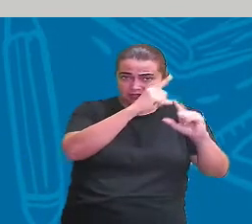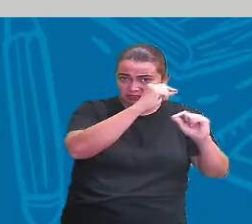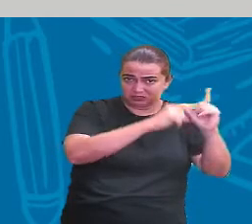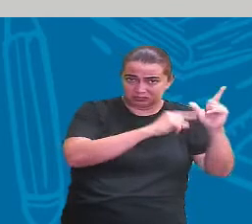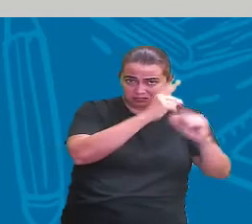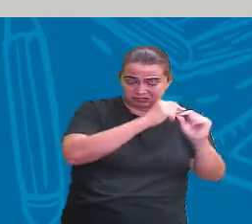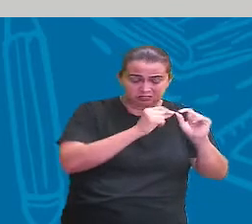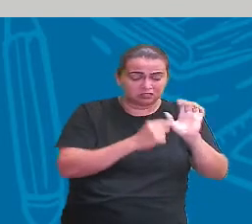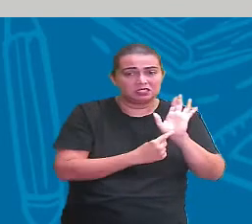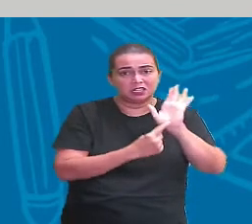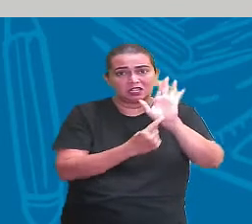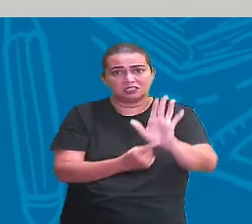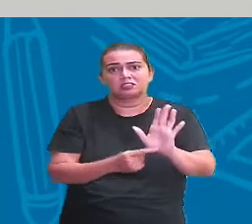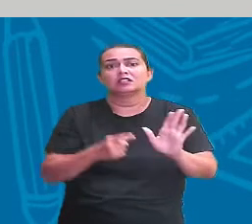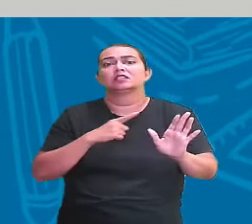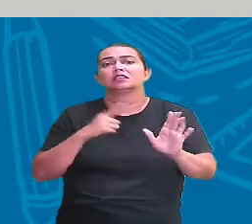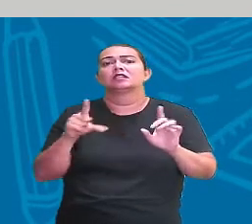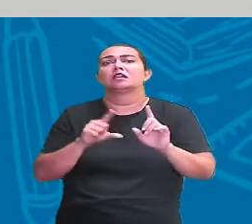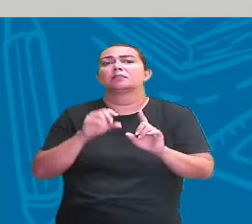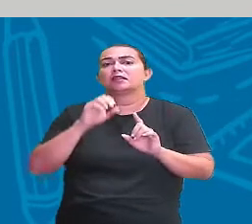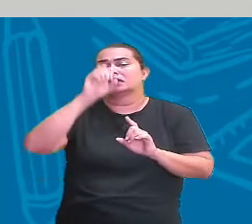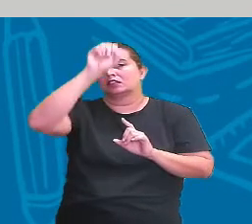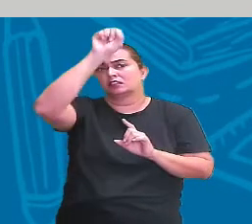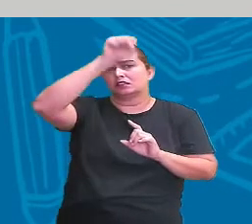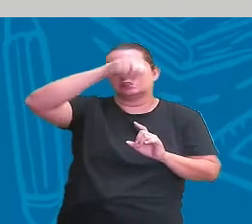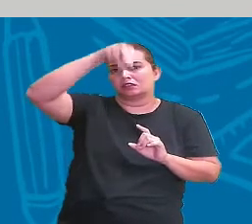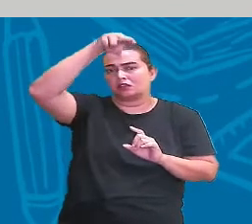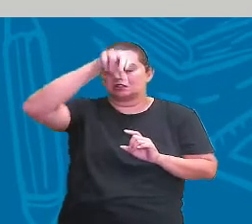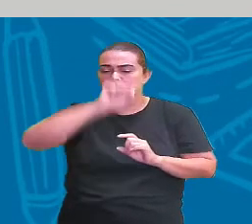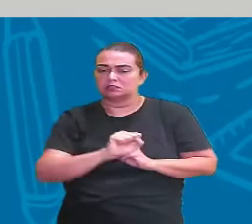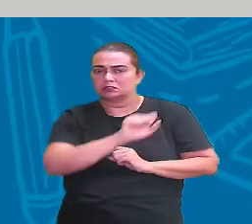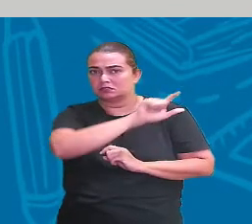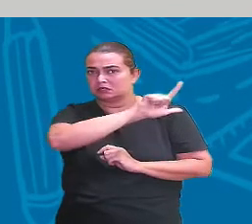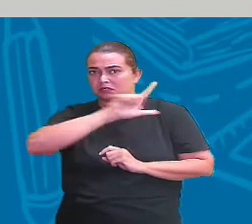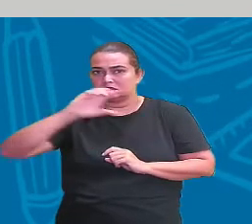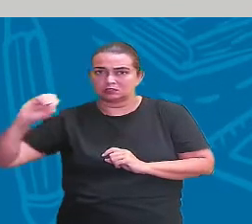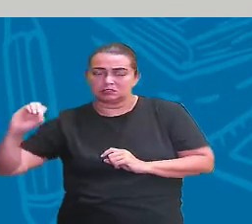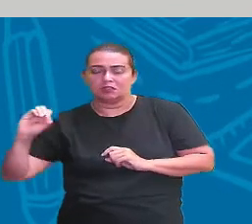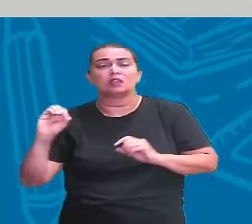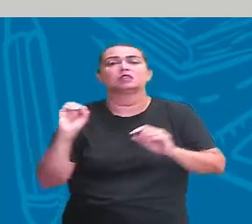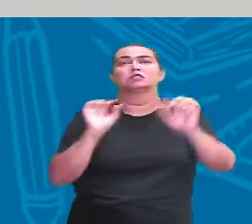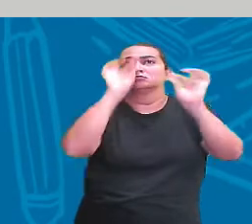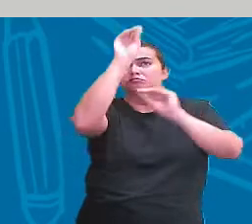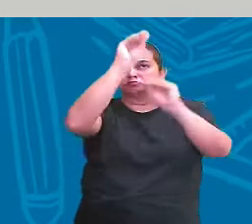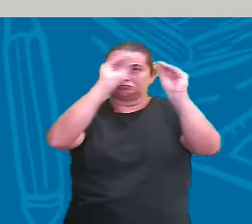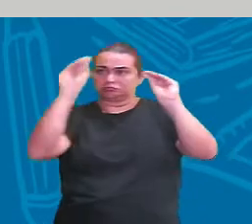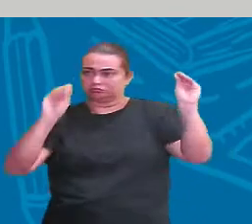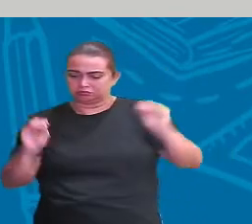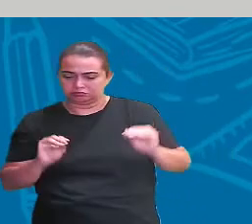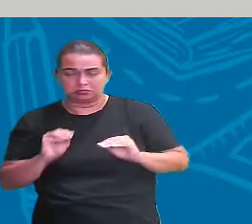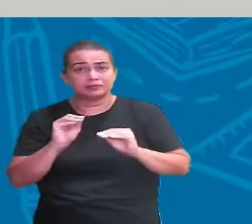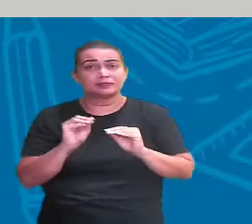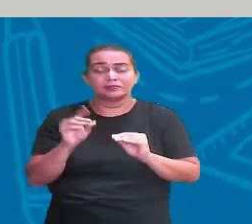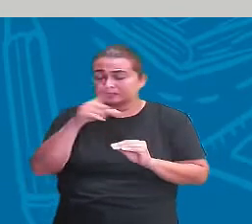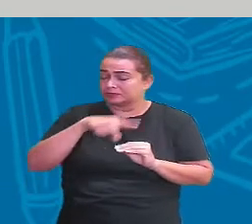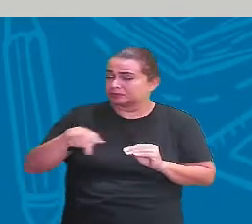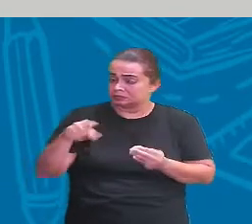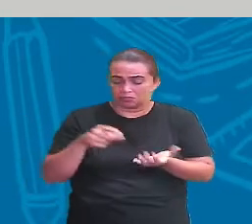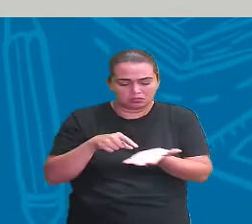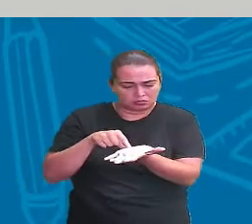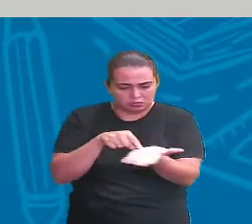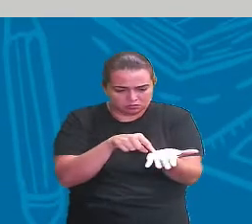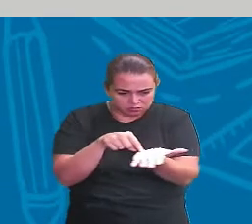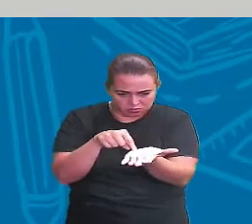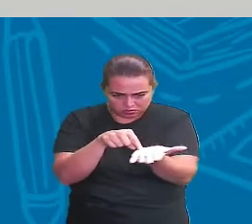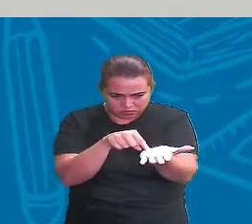coordenadas, tudinho ali. Existem vários elementos a serem analisados. E um mapa local, um mapa da sua rua, um mapa do